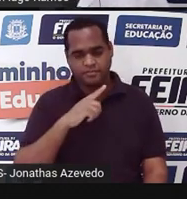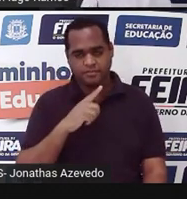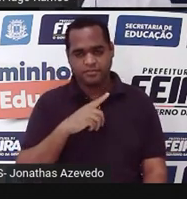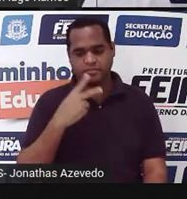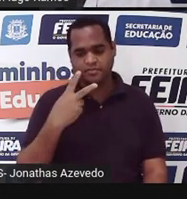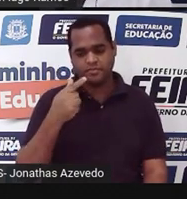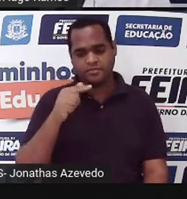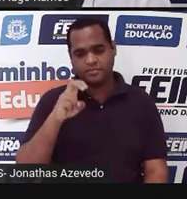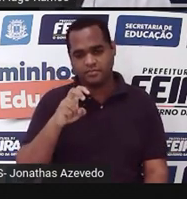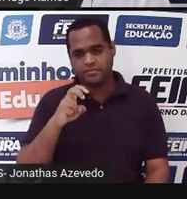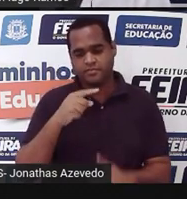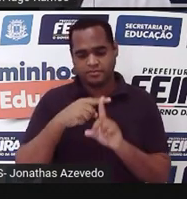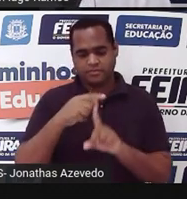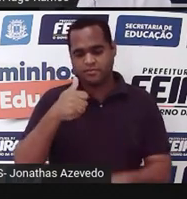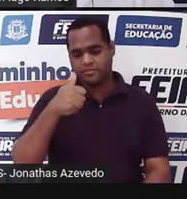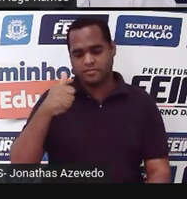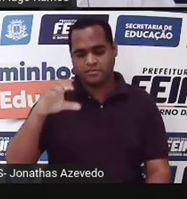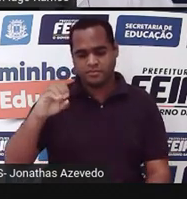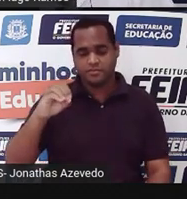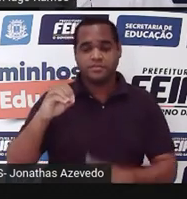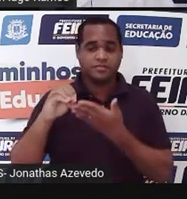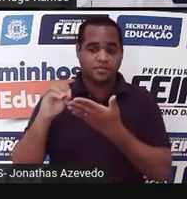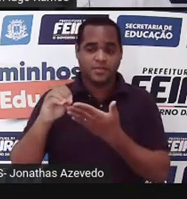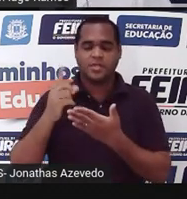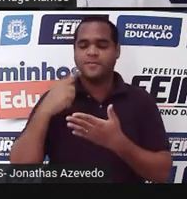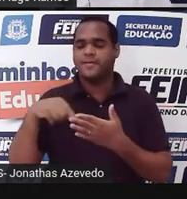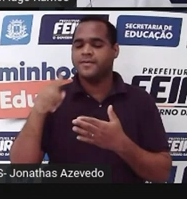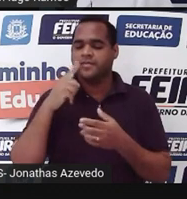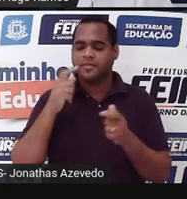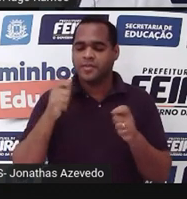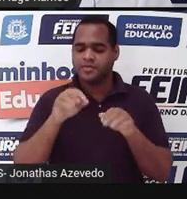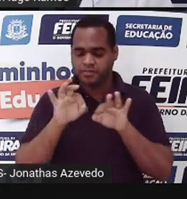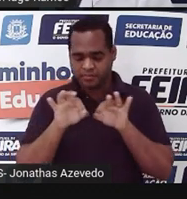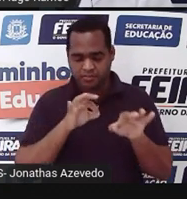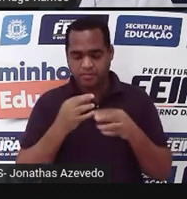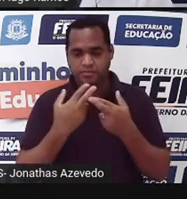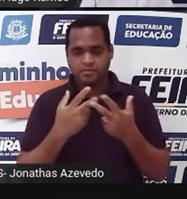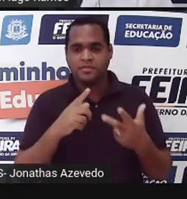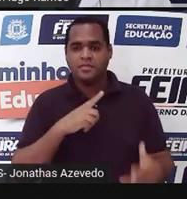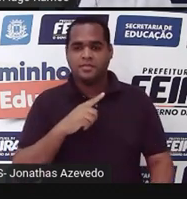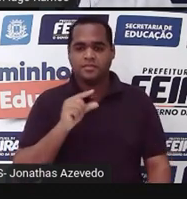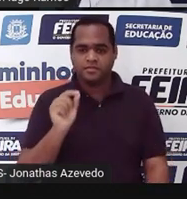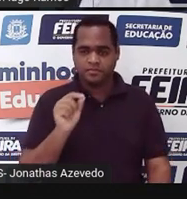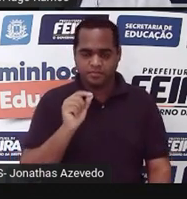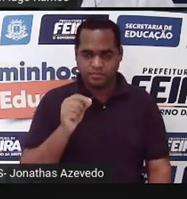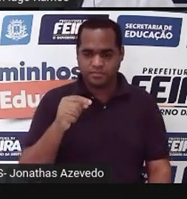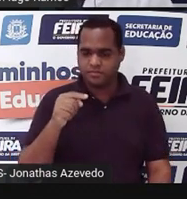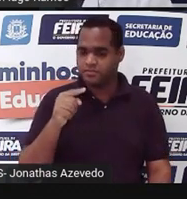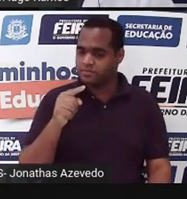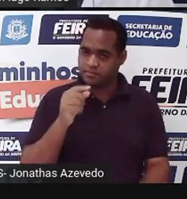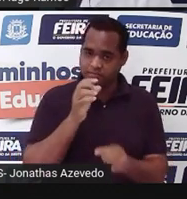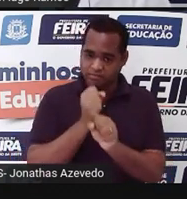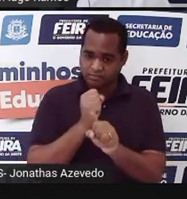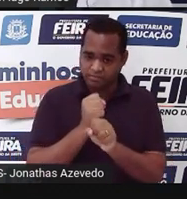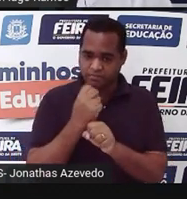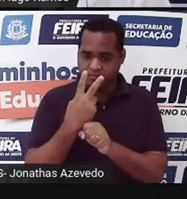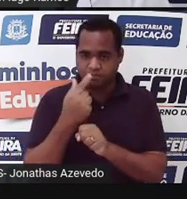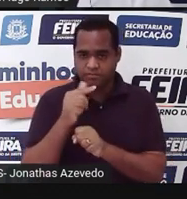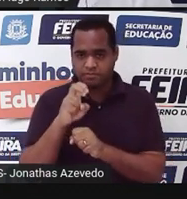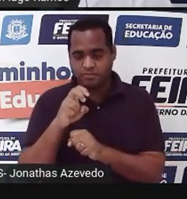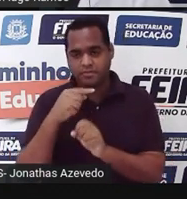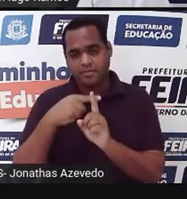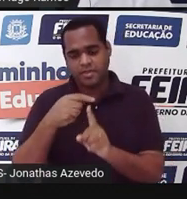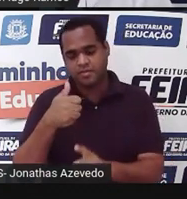275 mais 110. Quando a gente fizer essa soma, tá? A gente vai encontrar